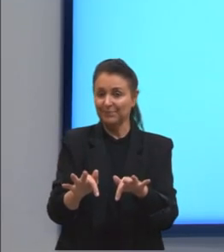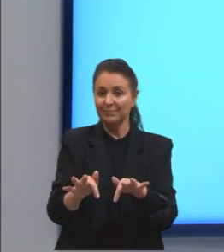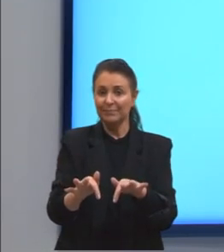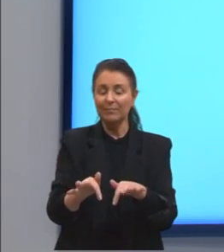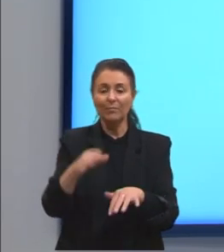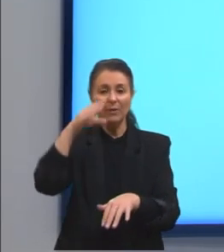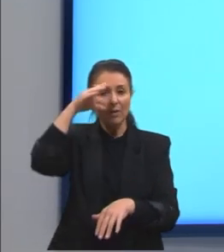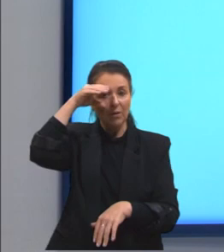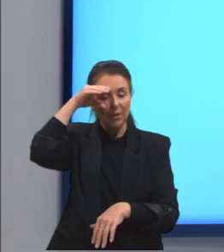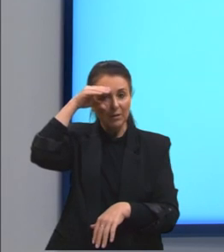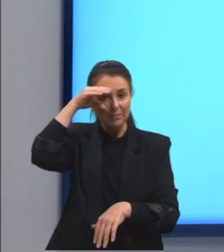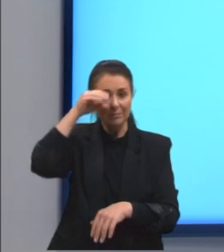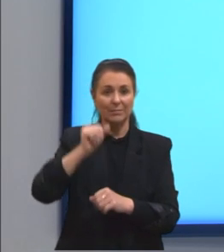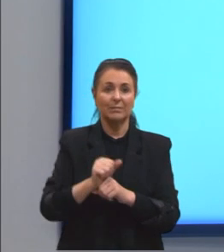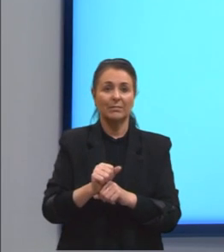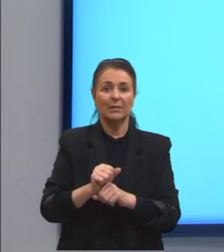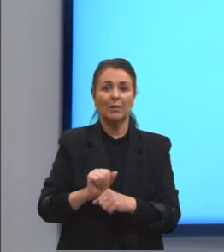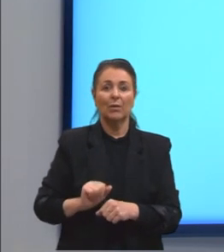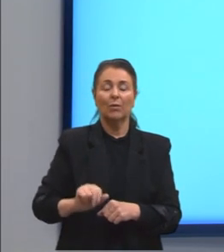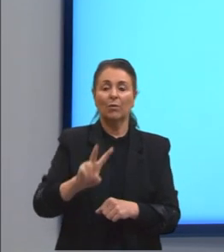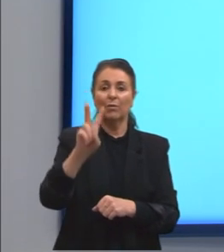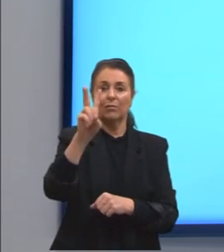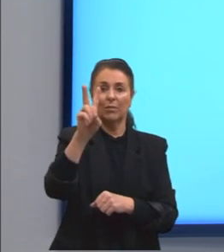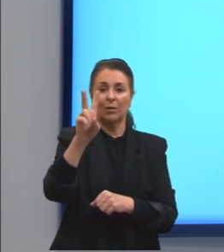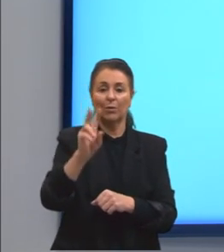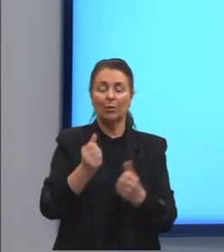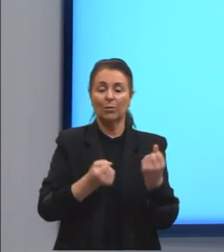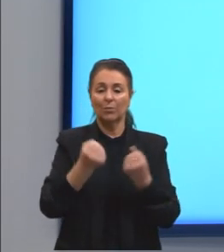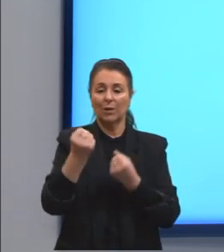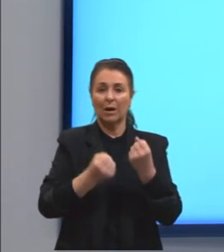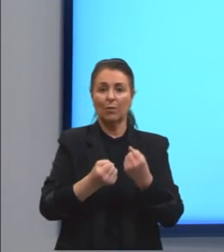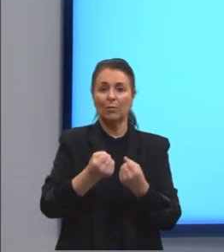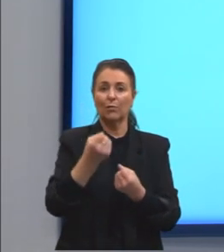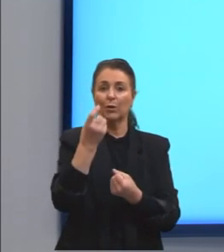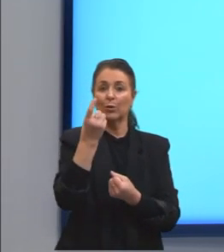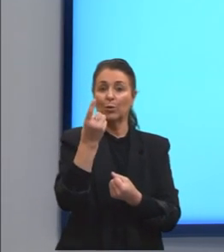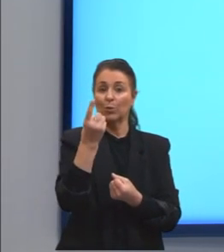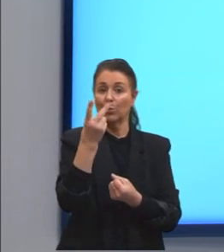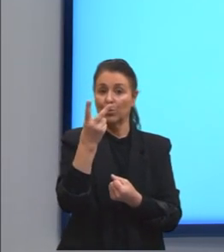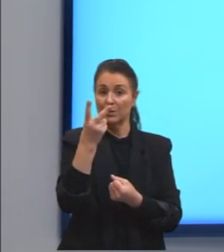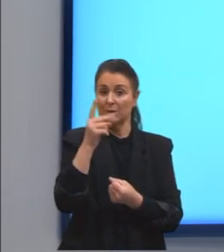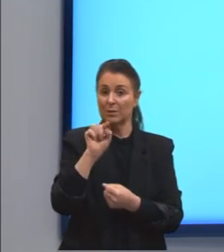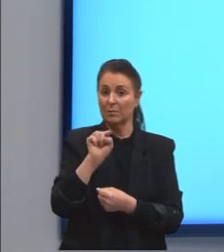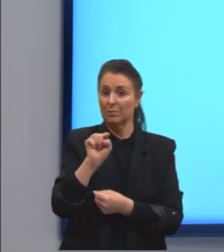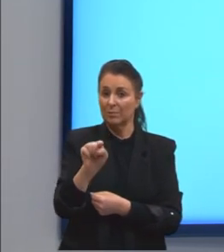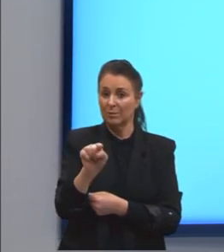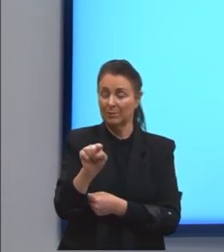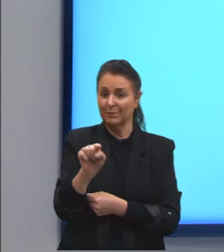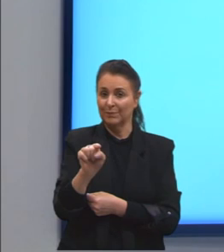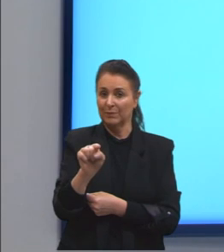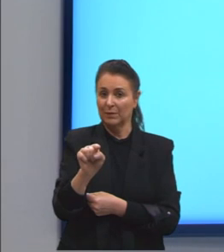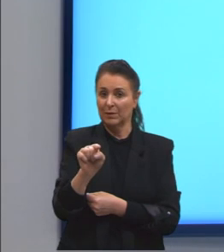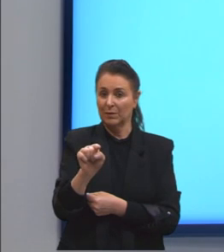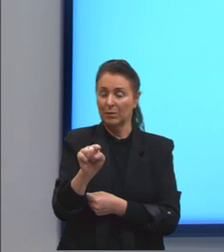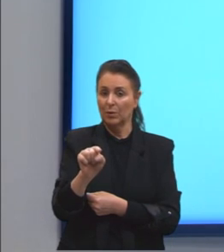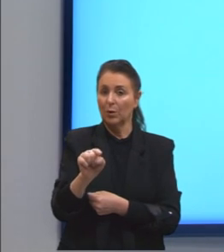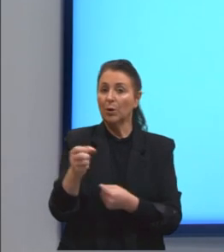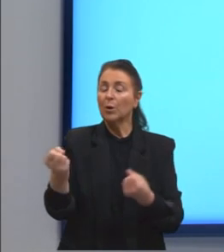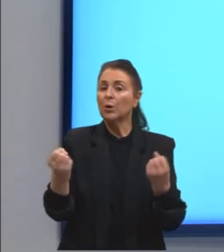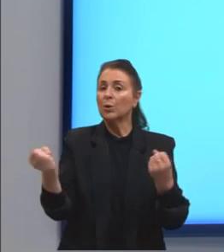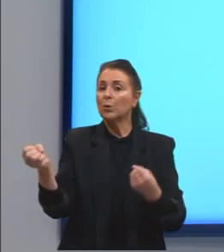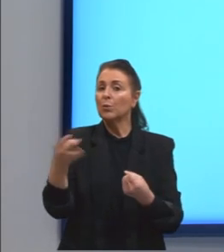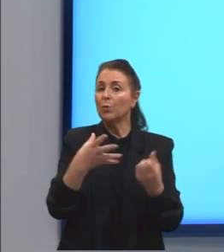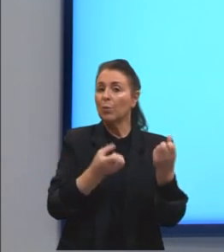Observem aqui, o valor oferecido no carro dele foi de R$ 12 mil, enquanto o valor do carro novo